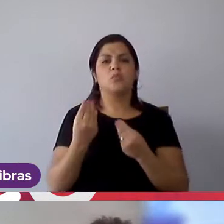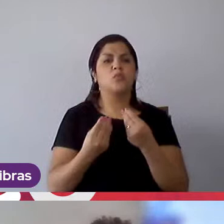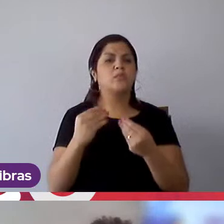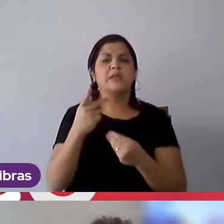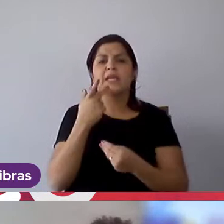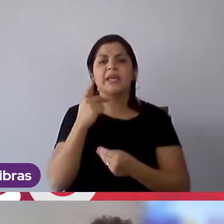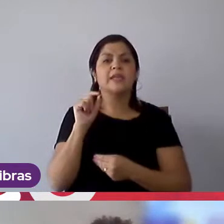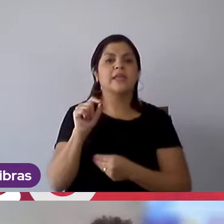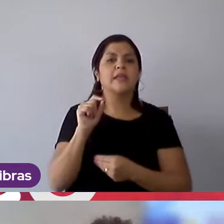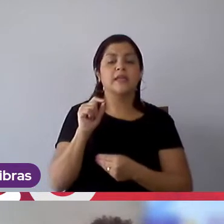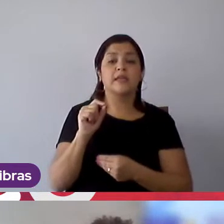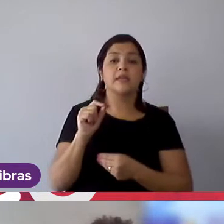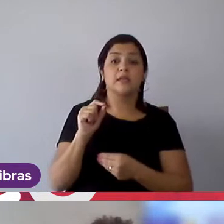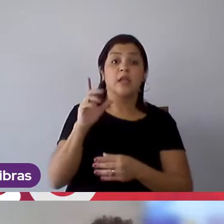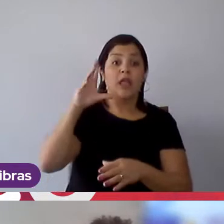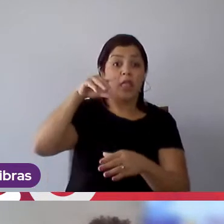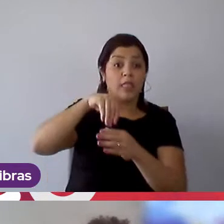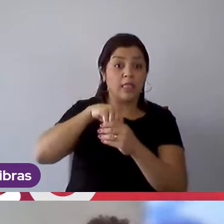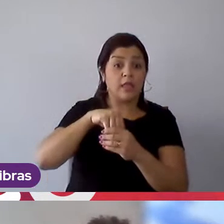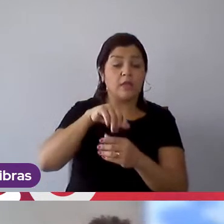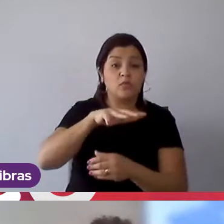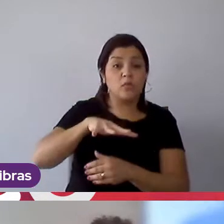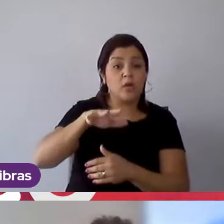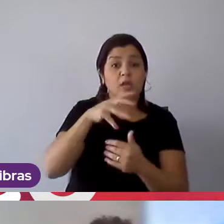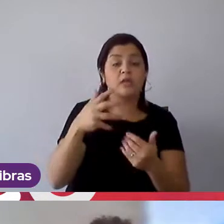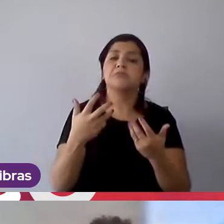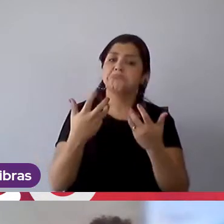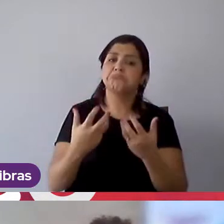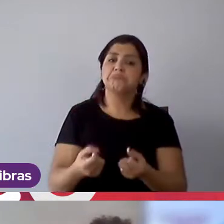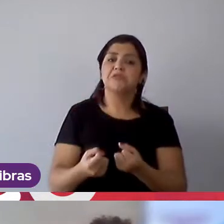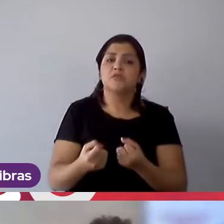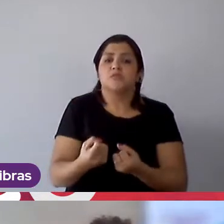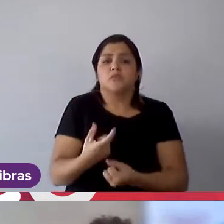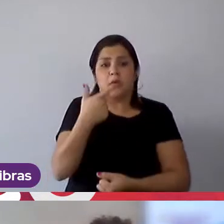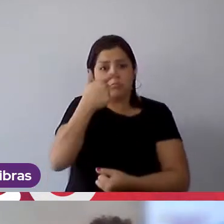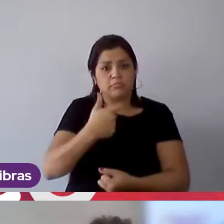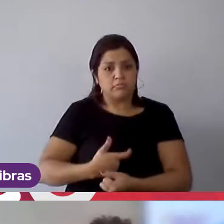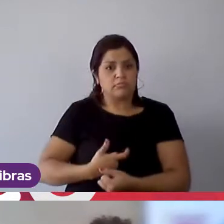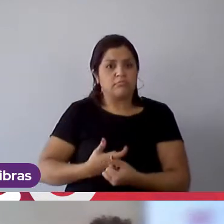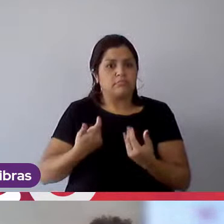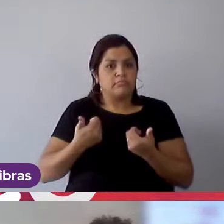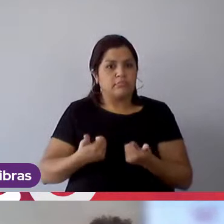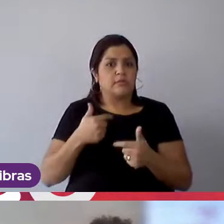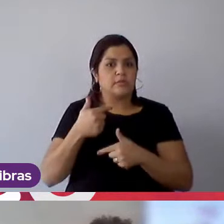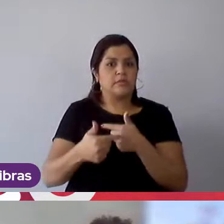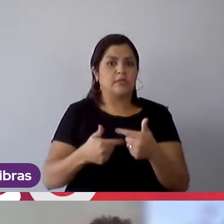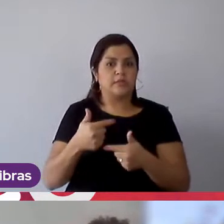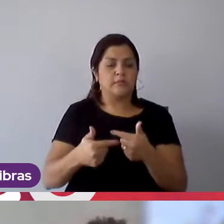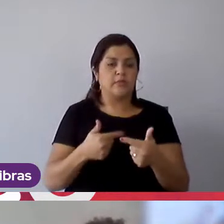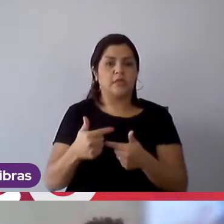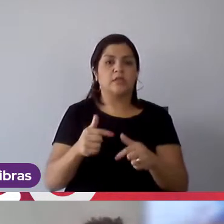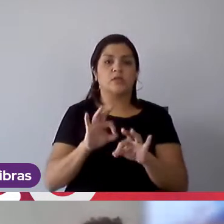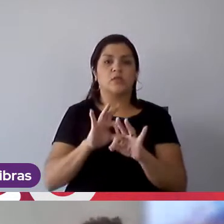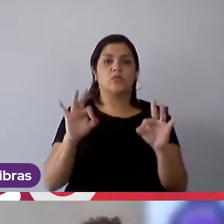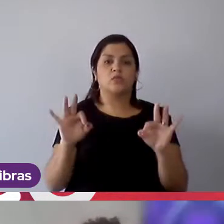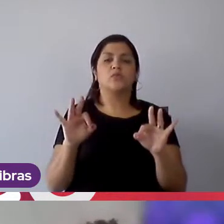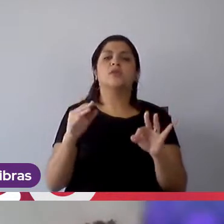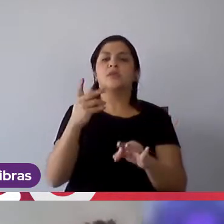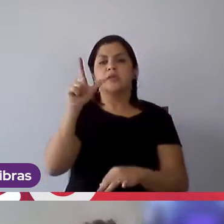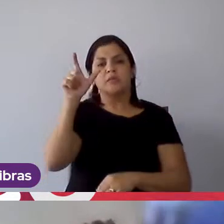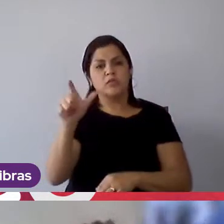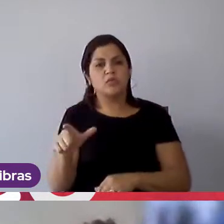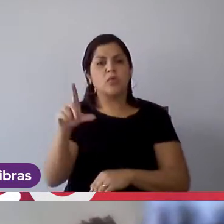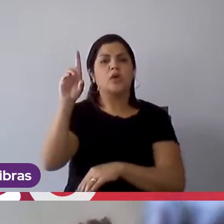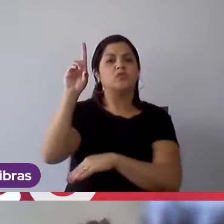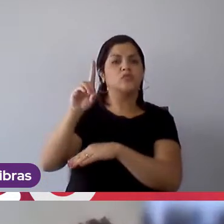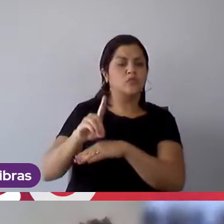for aqui dentro que as pessoas me recebem muito bem. Então, converso com diretores,